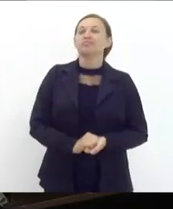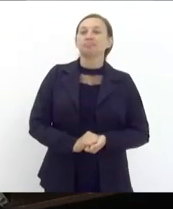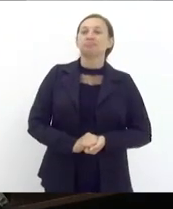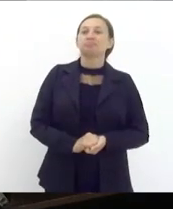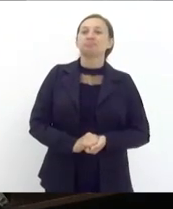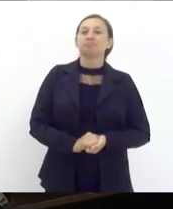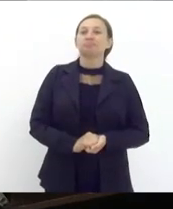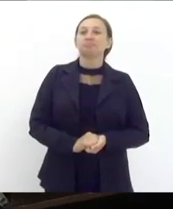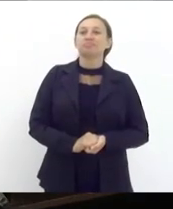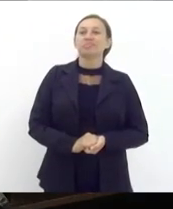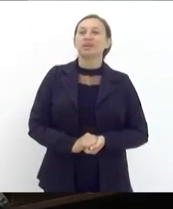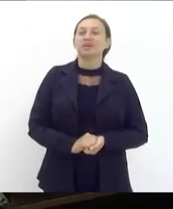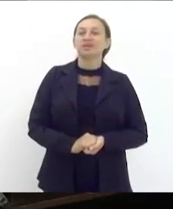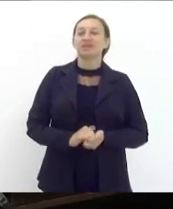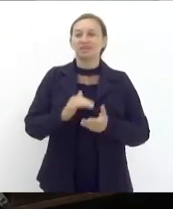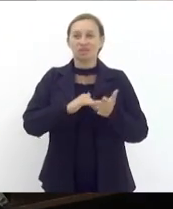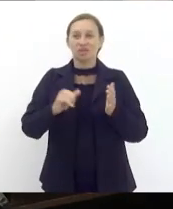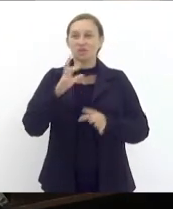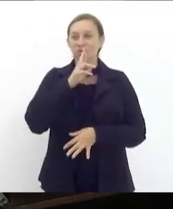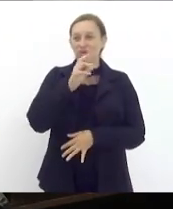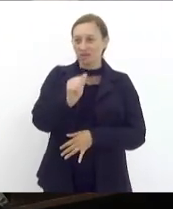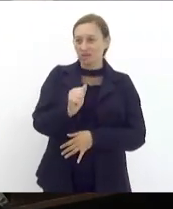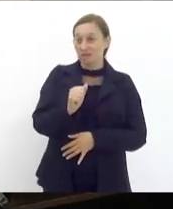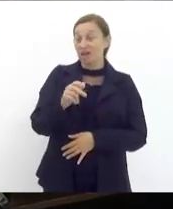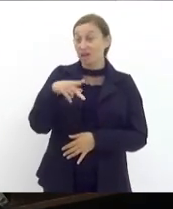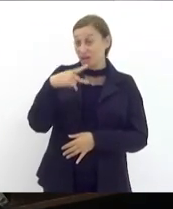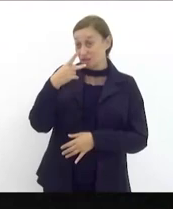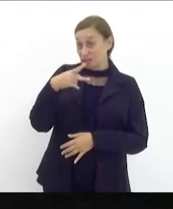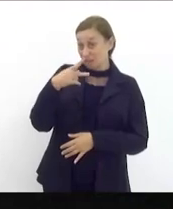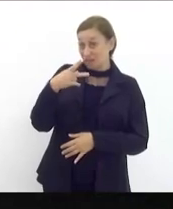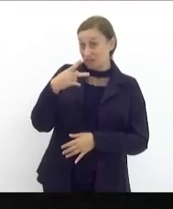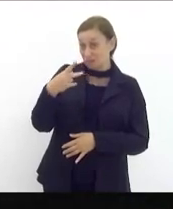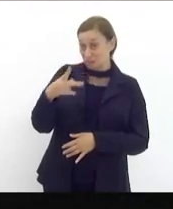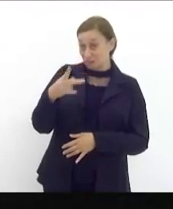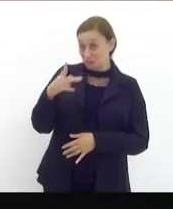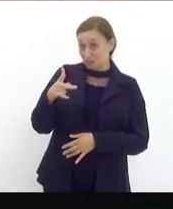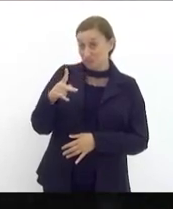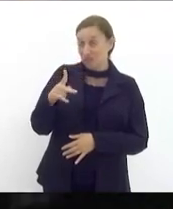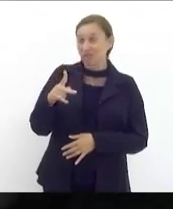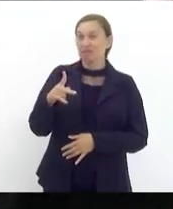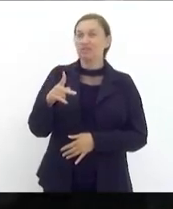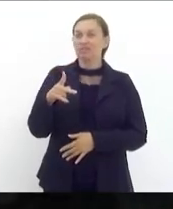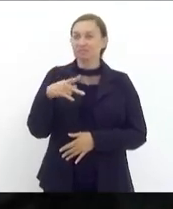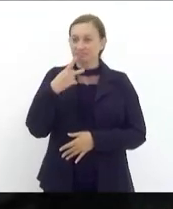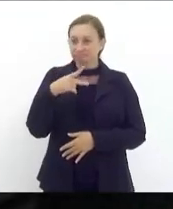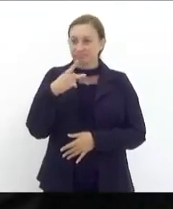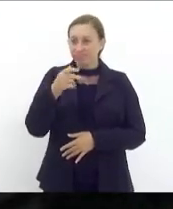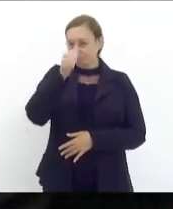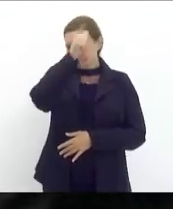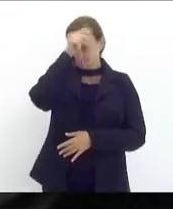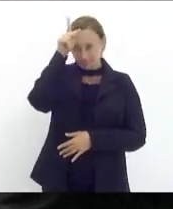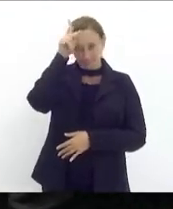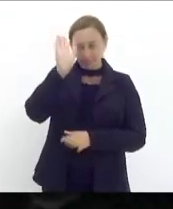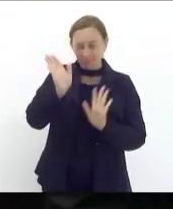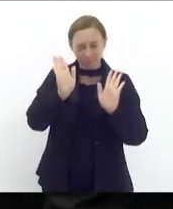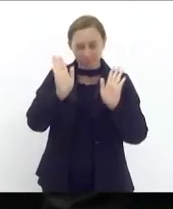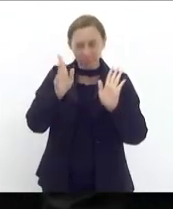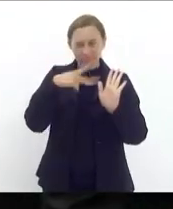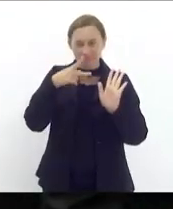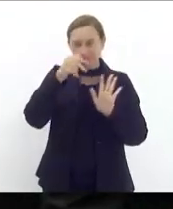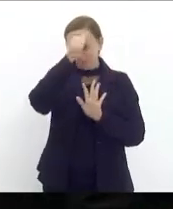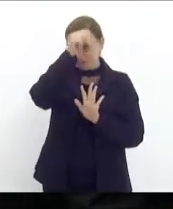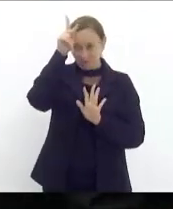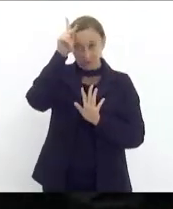mas tirando um pouco Amorim a sua fala quando você está se referindo a questão da prefeitura não estamos discutindo quem é a prefeitura